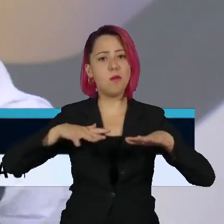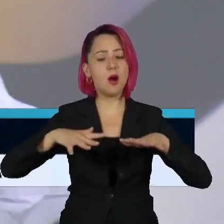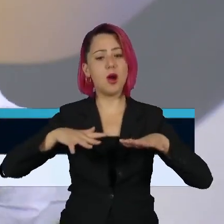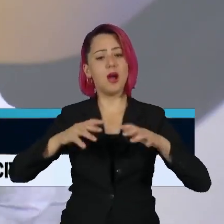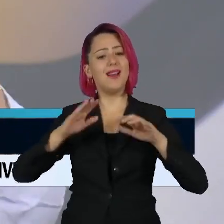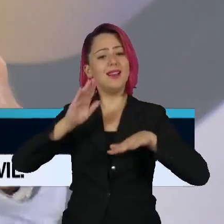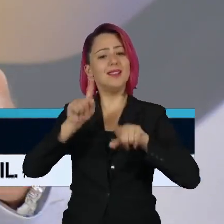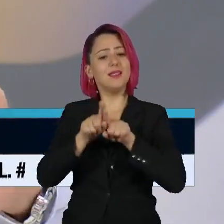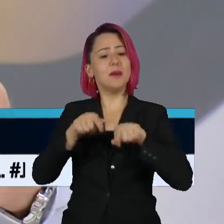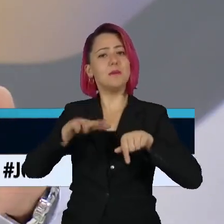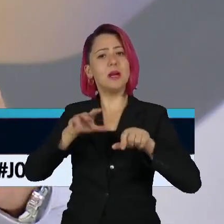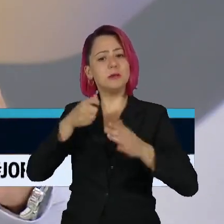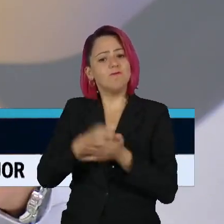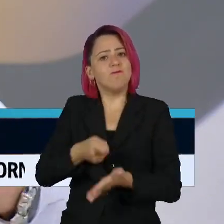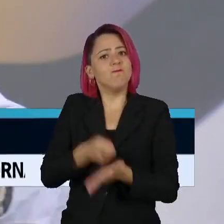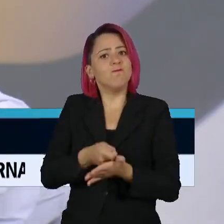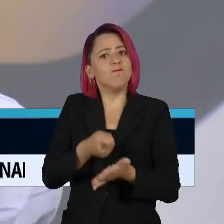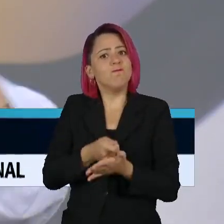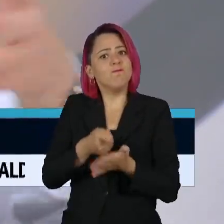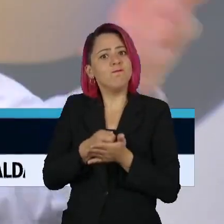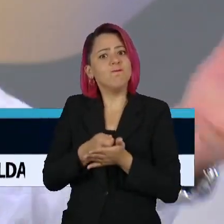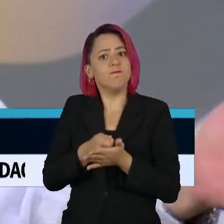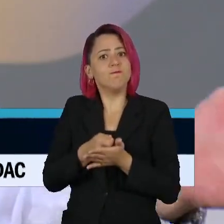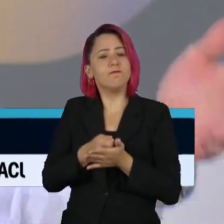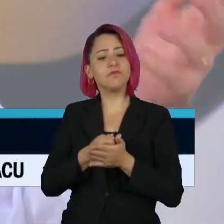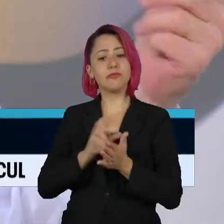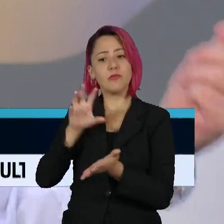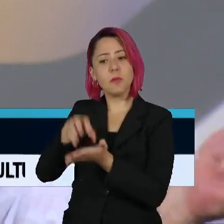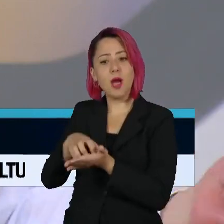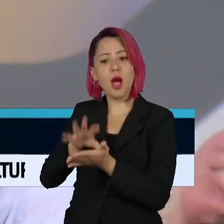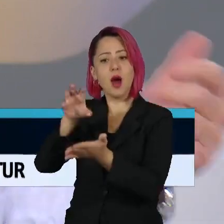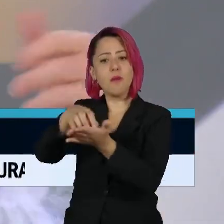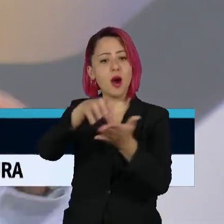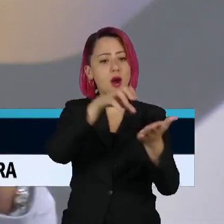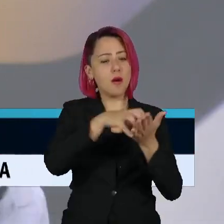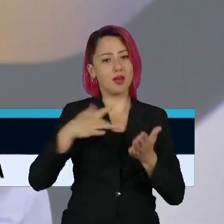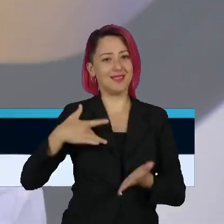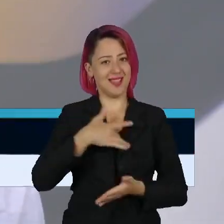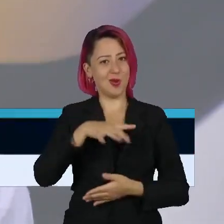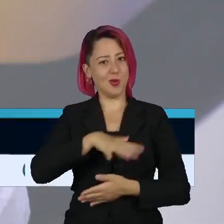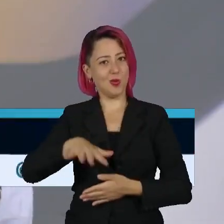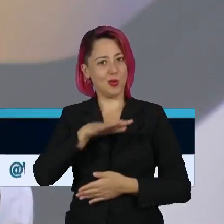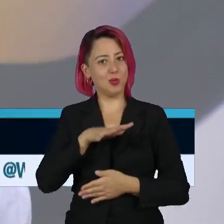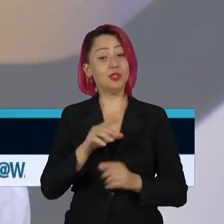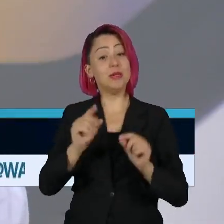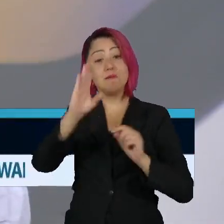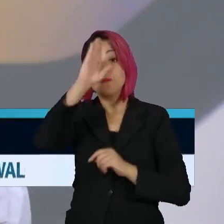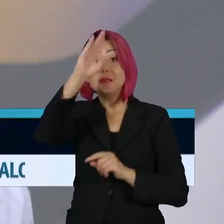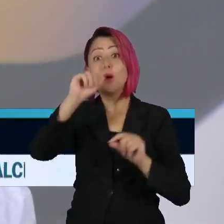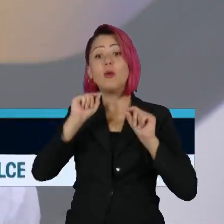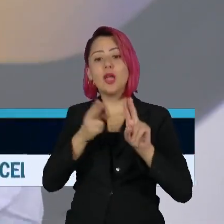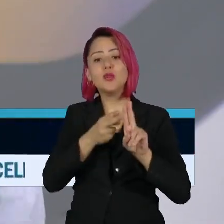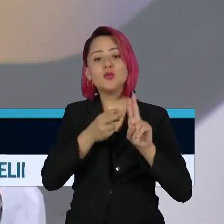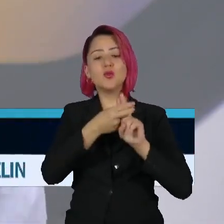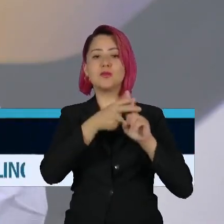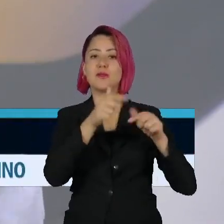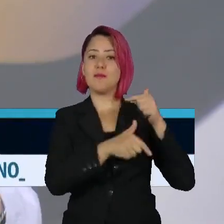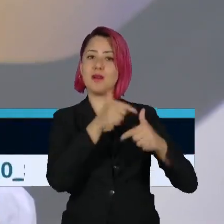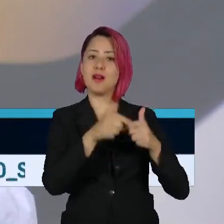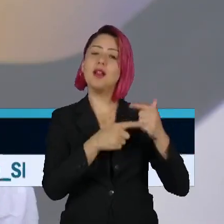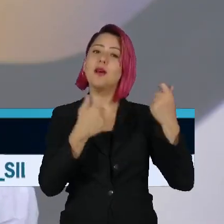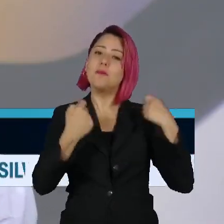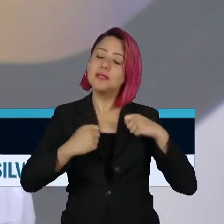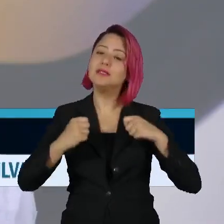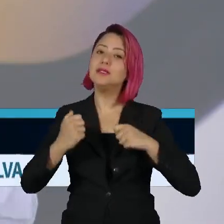mais exigente em que as instituições de saúde, particularmente aquelas que prestam serviço para o SUS, tenham